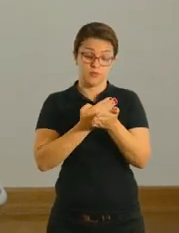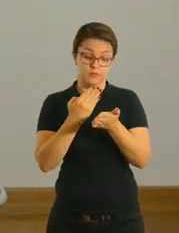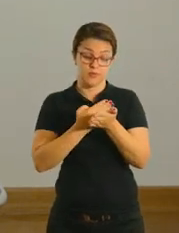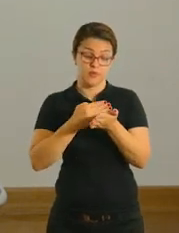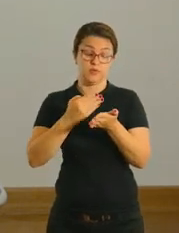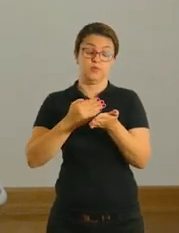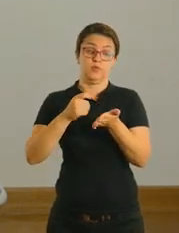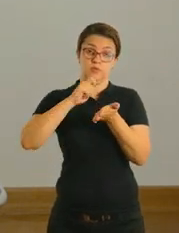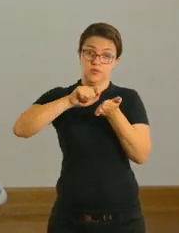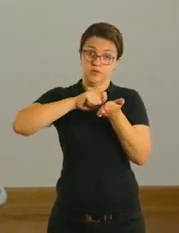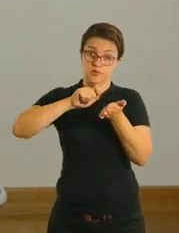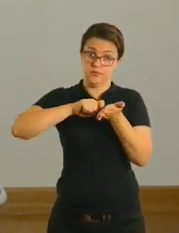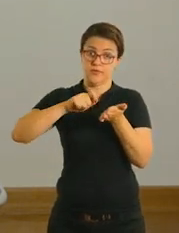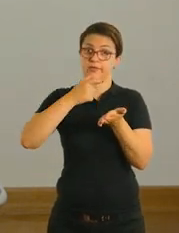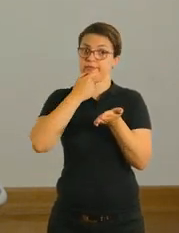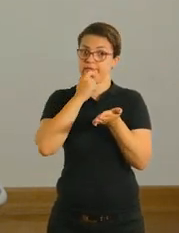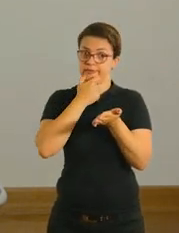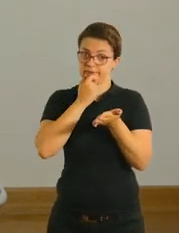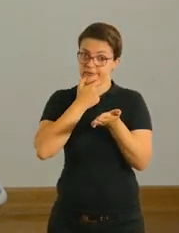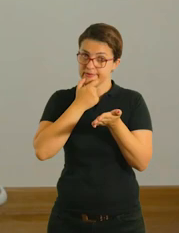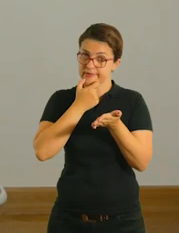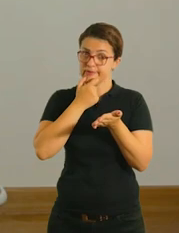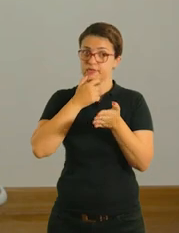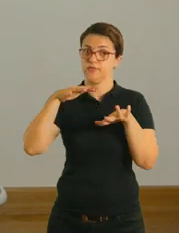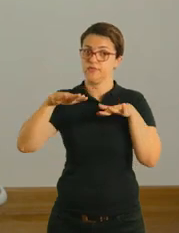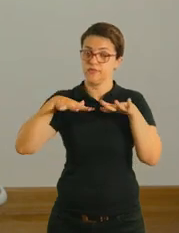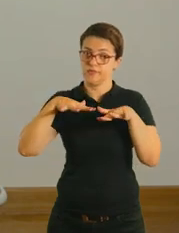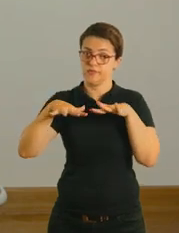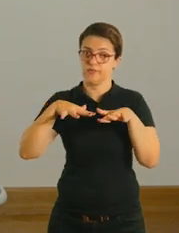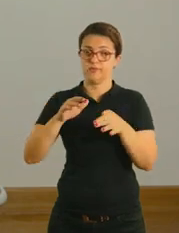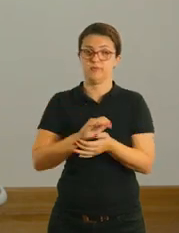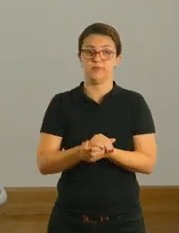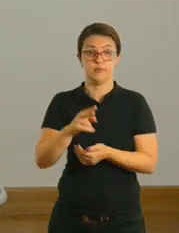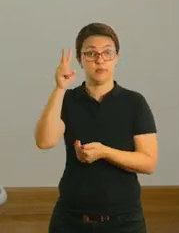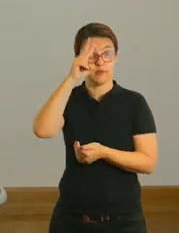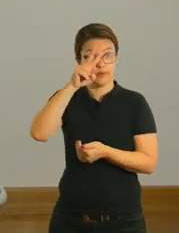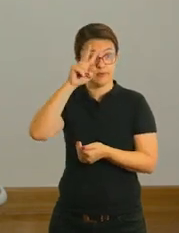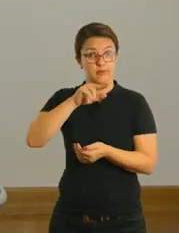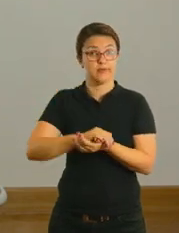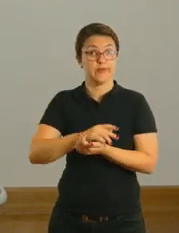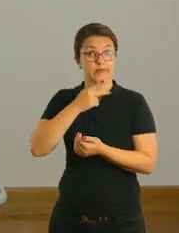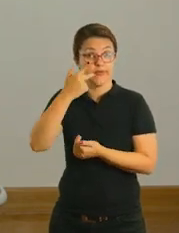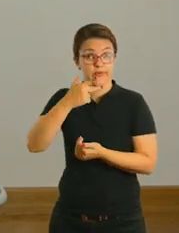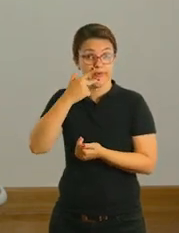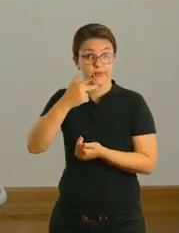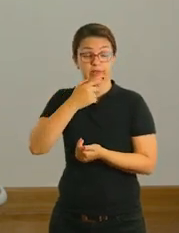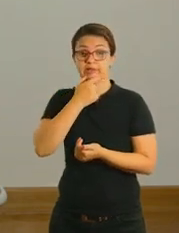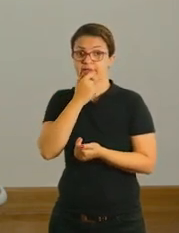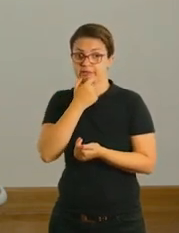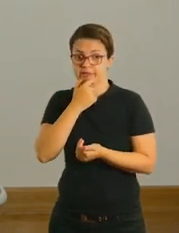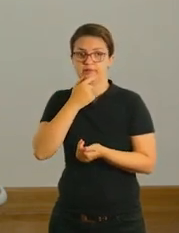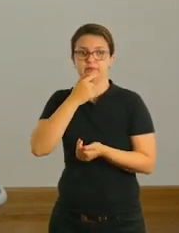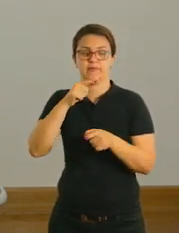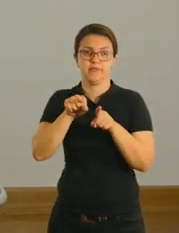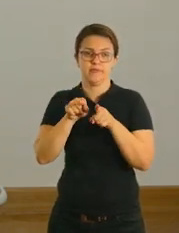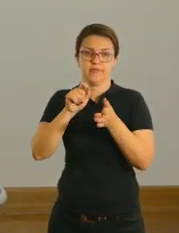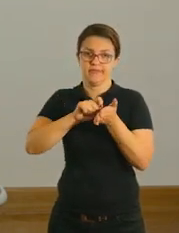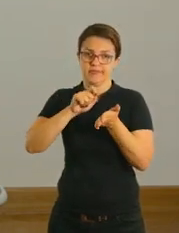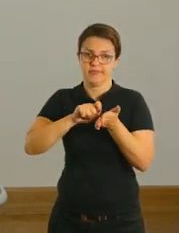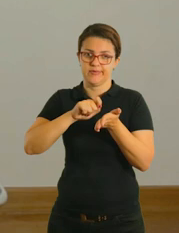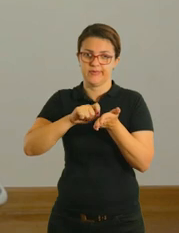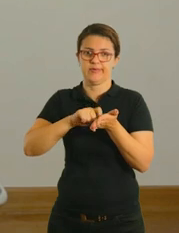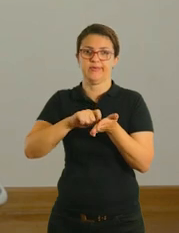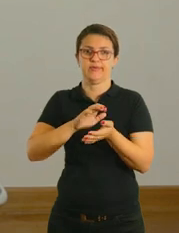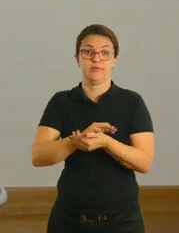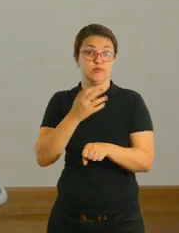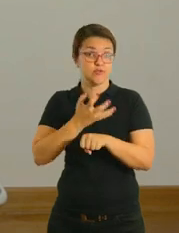seu caderno quais são esses movimentos, só que em inglês. Lembrando, não esqueça de trabalhar a pronúncia. Já que nós estamos